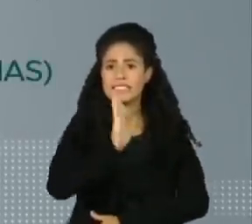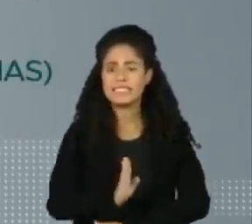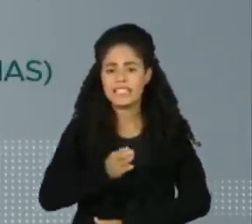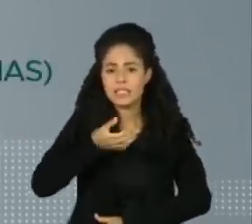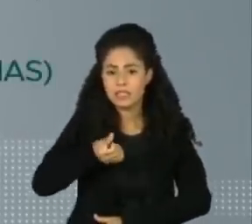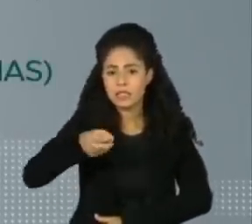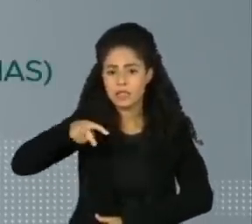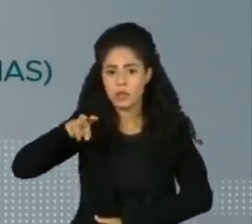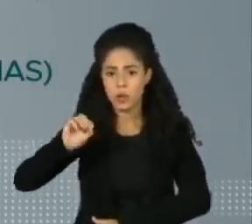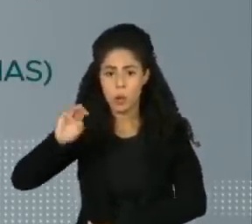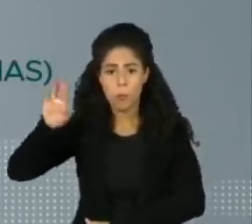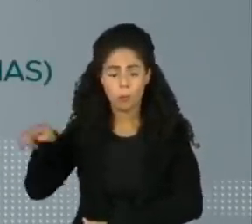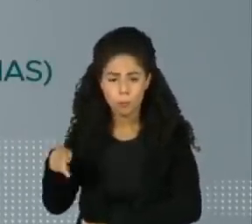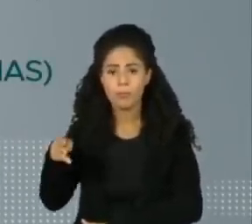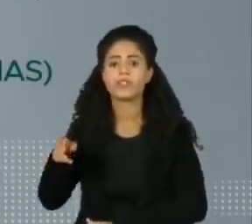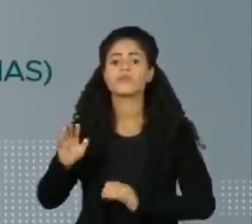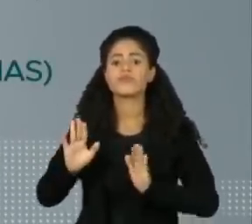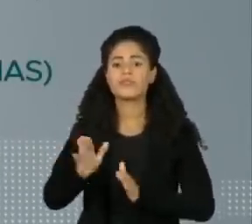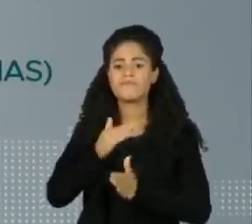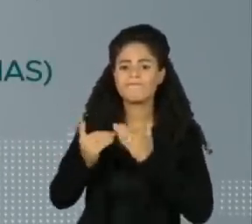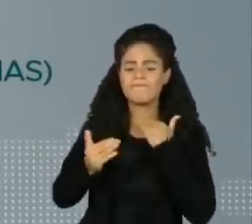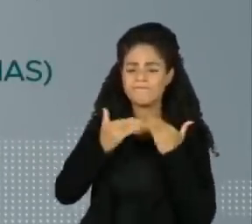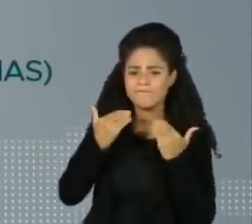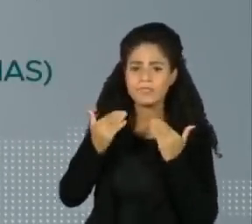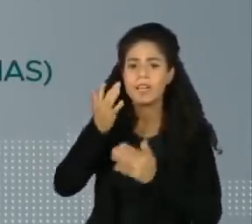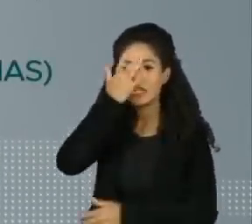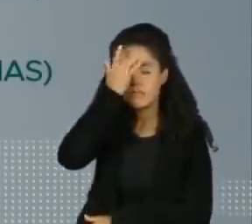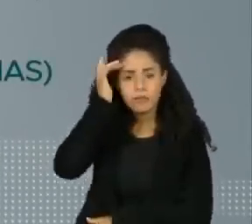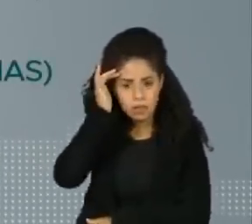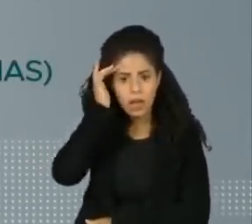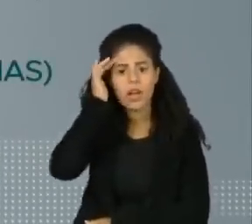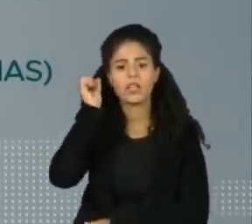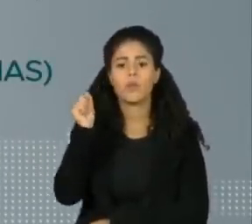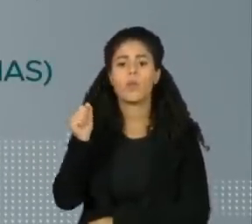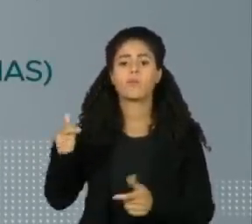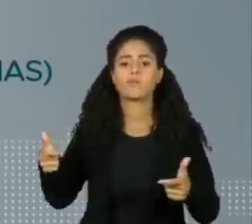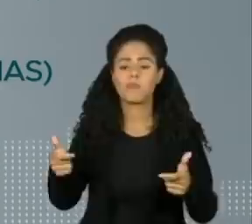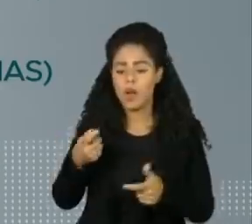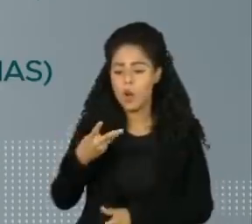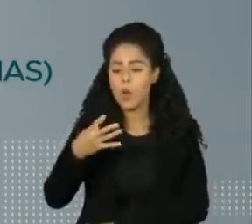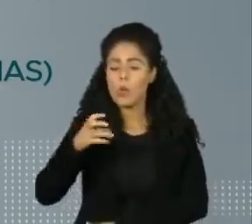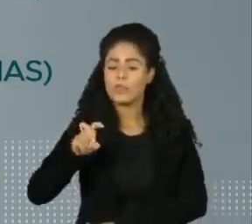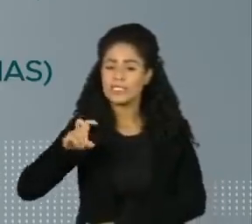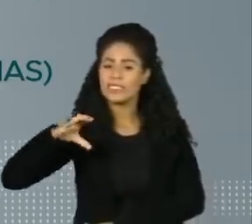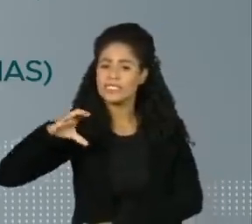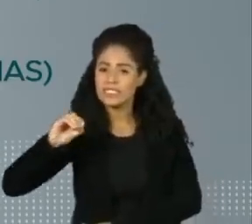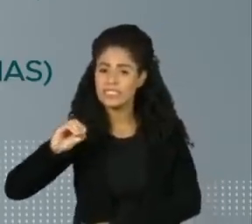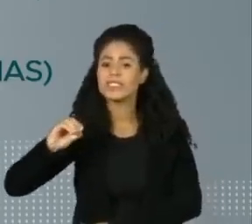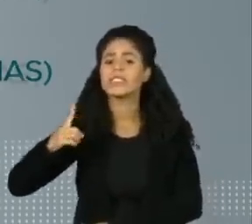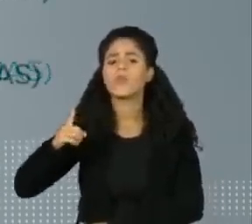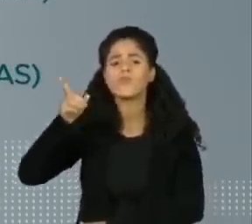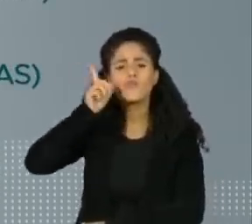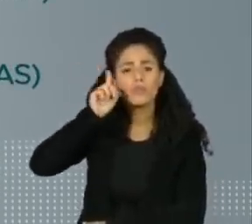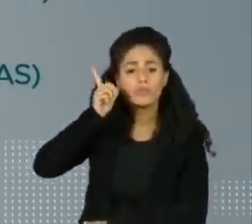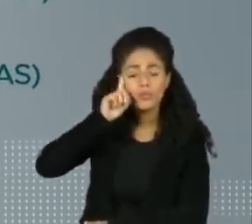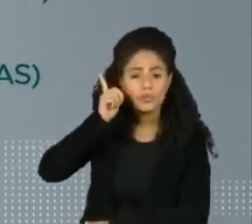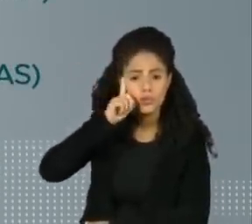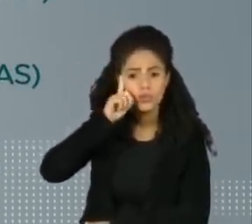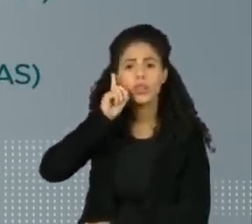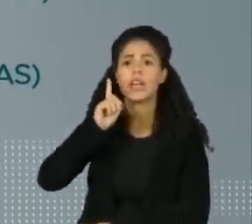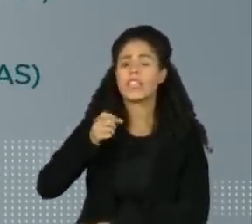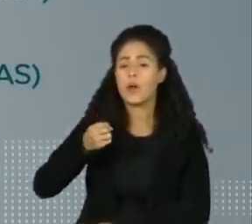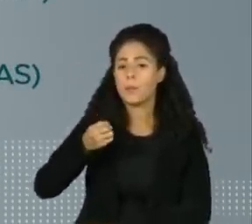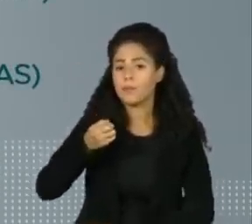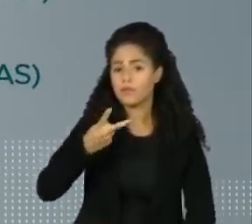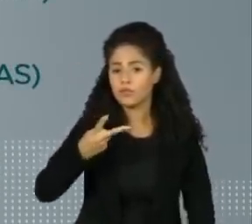650 mil vítimas da covid-19, com média de 451 por dia. São